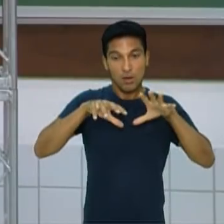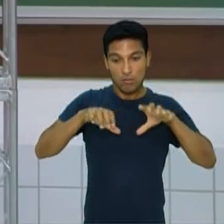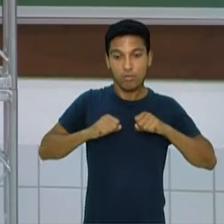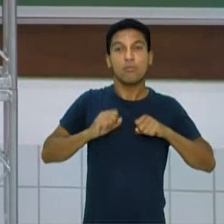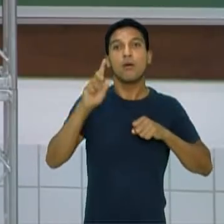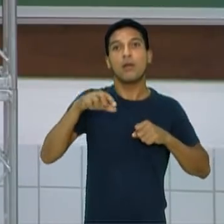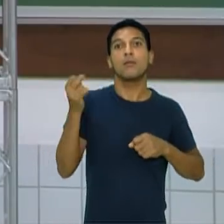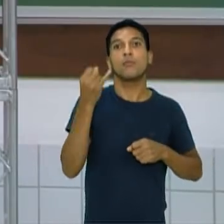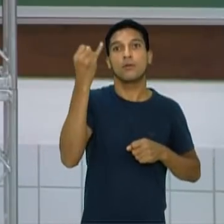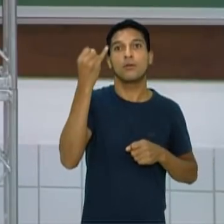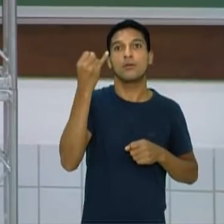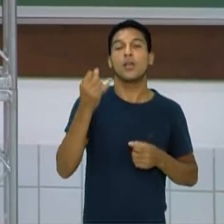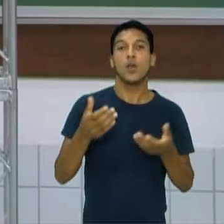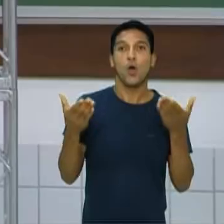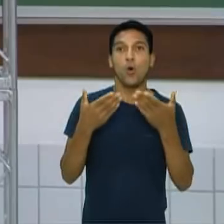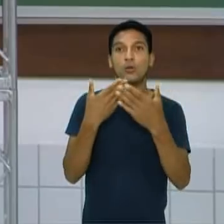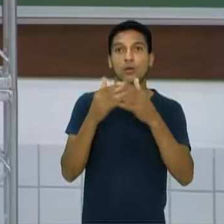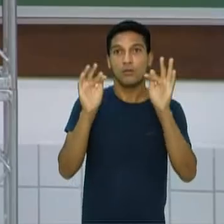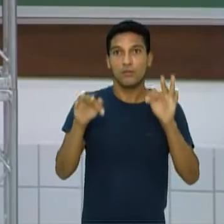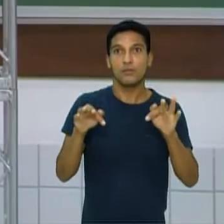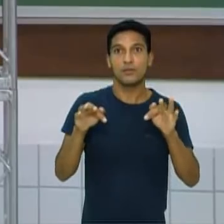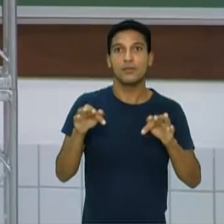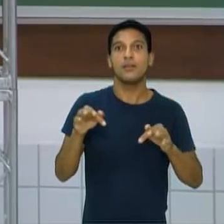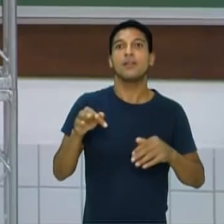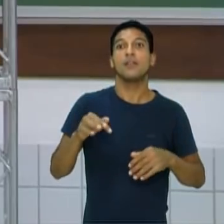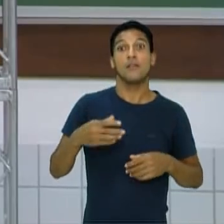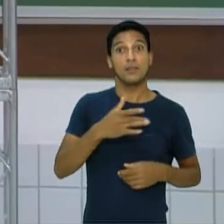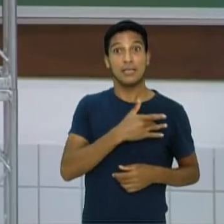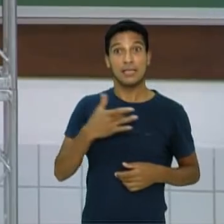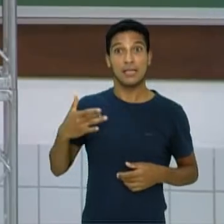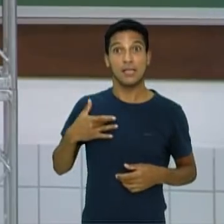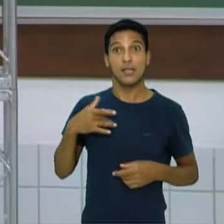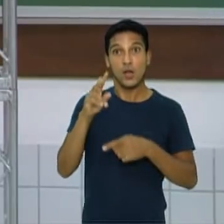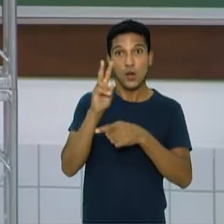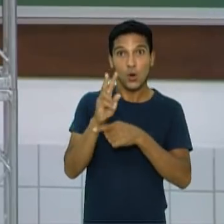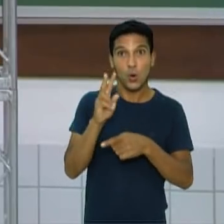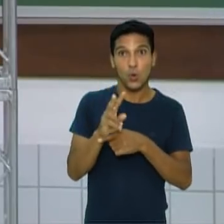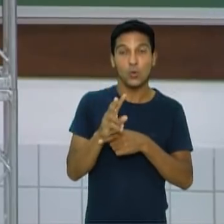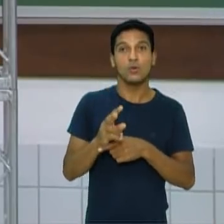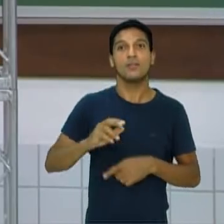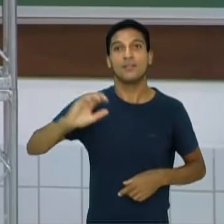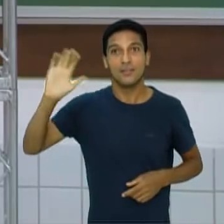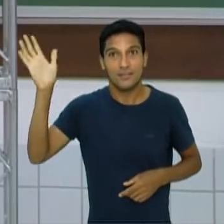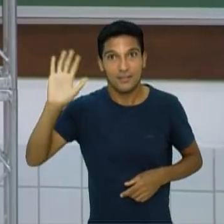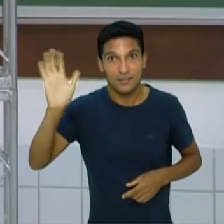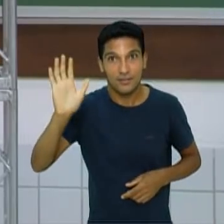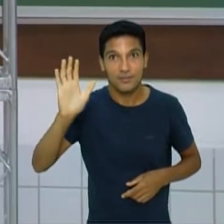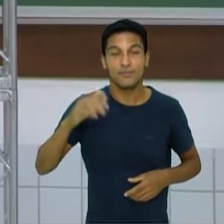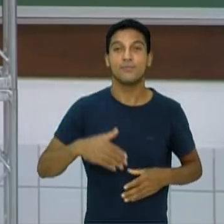hoje ficamos aqui. Fique bem e se possível, fique em casa. Tchau, pessoal!